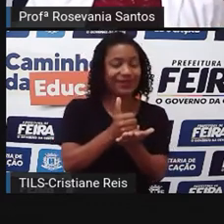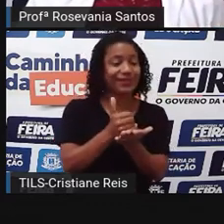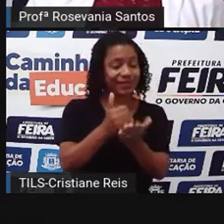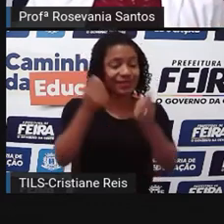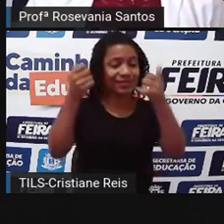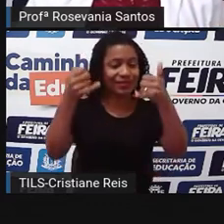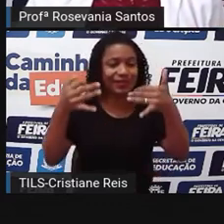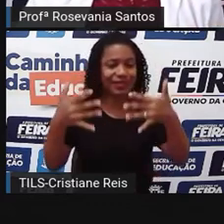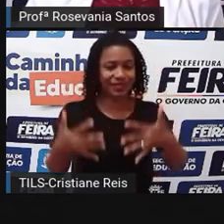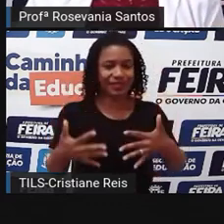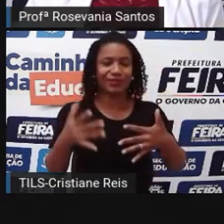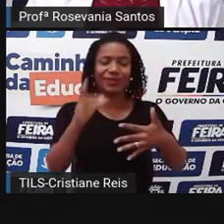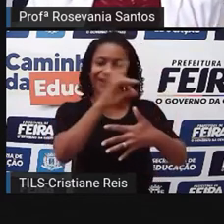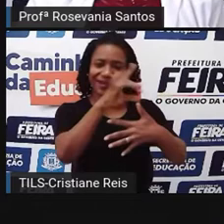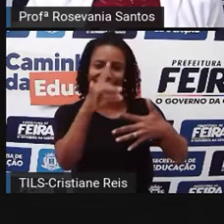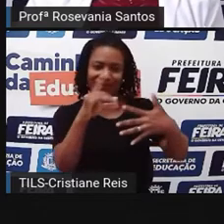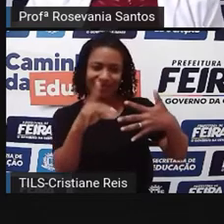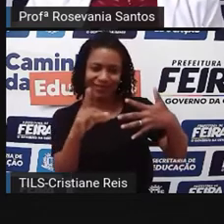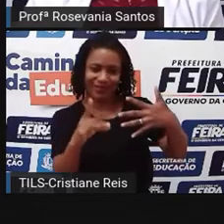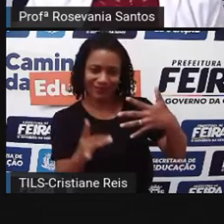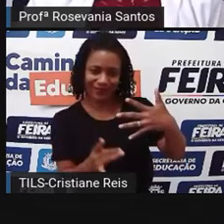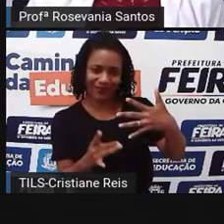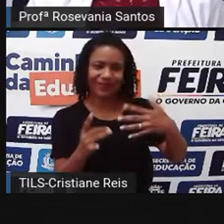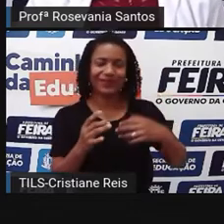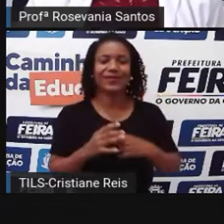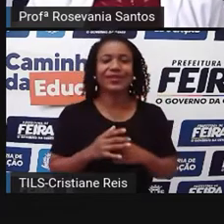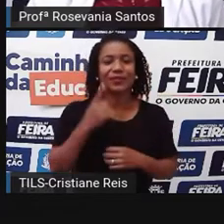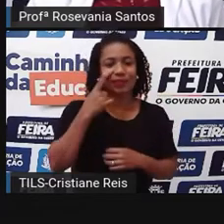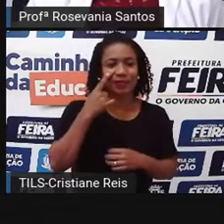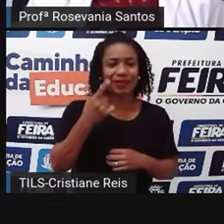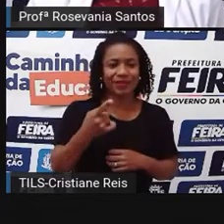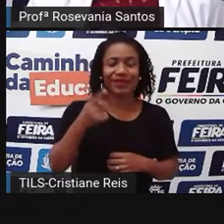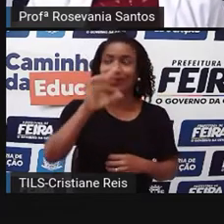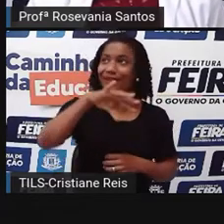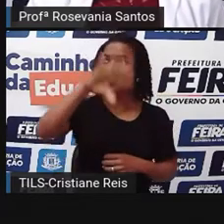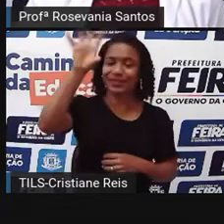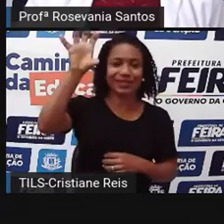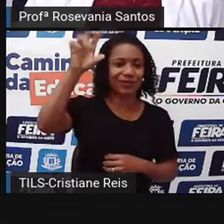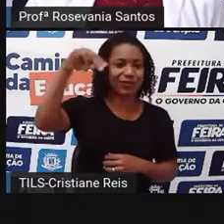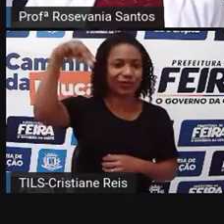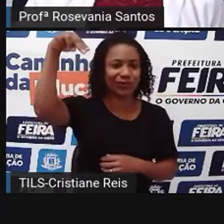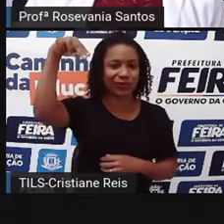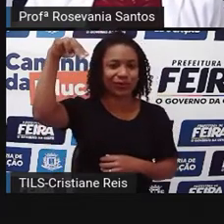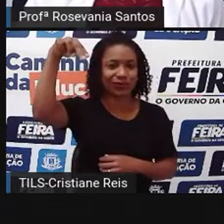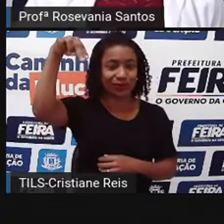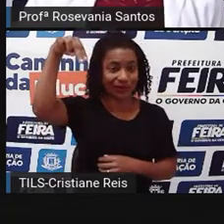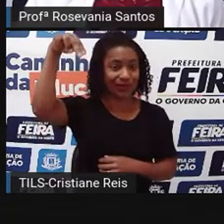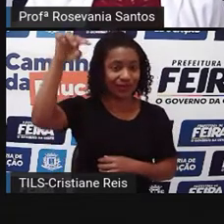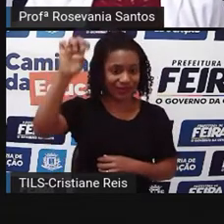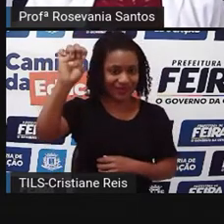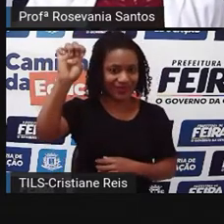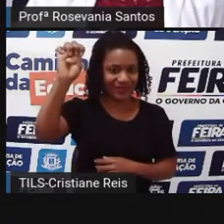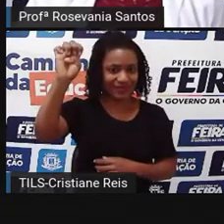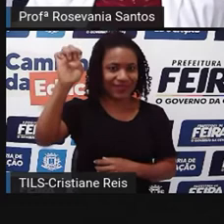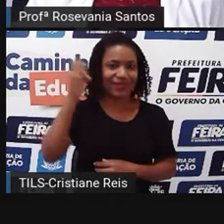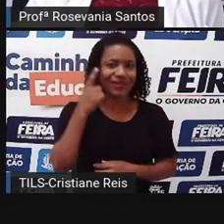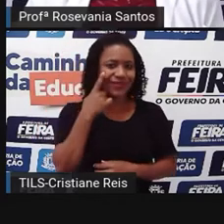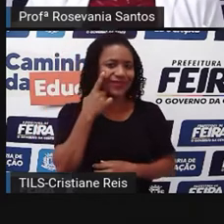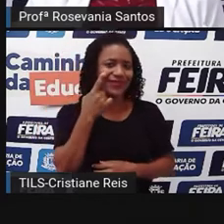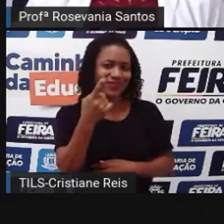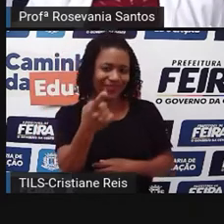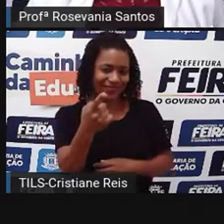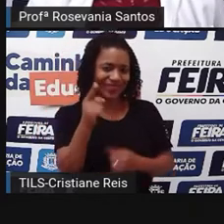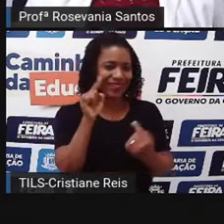Falando sobre essas regiões. Bom, vamos começar falando sobre a região nordeste. De cara, eu botei logo, né? Essa imagem que